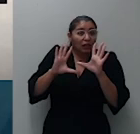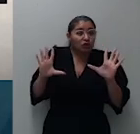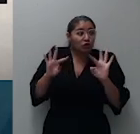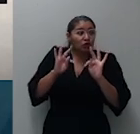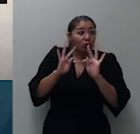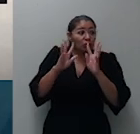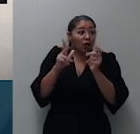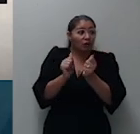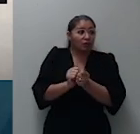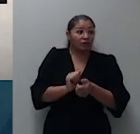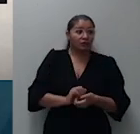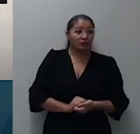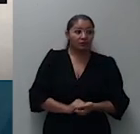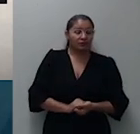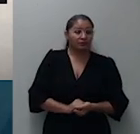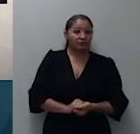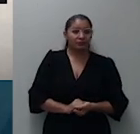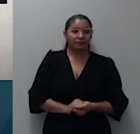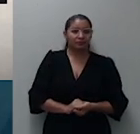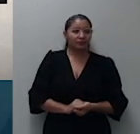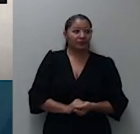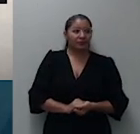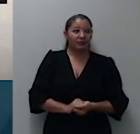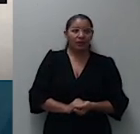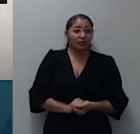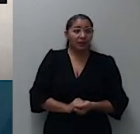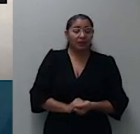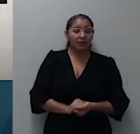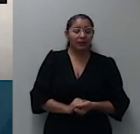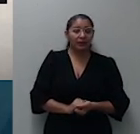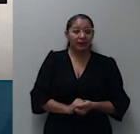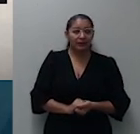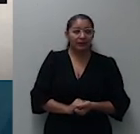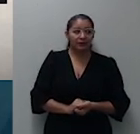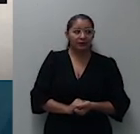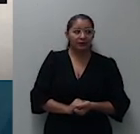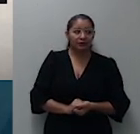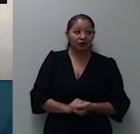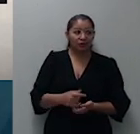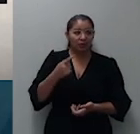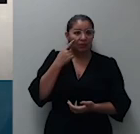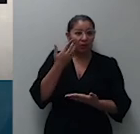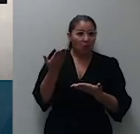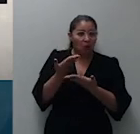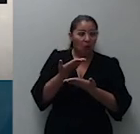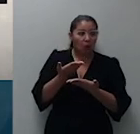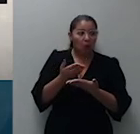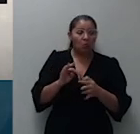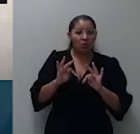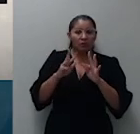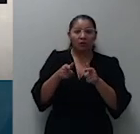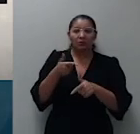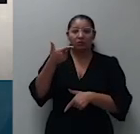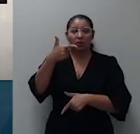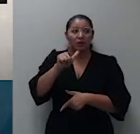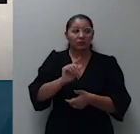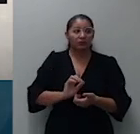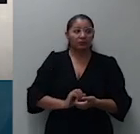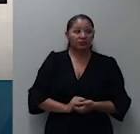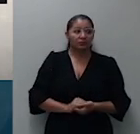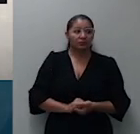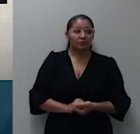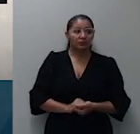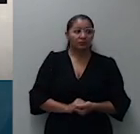como quiserem o patrimônio dos filhos o qual a rigor não lhes pertence está no REST 1